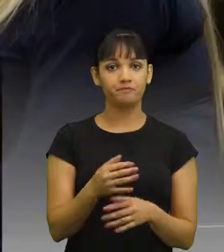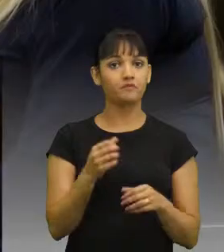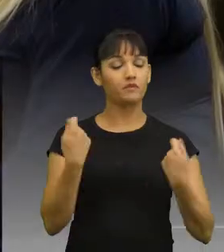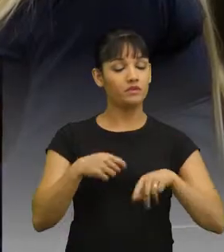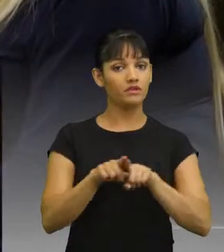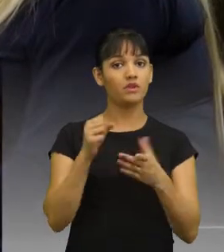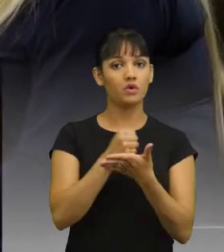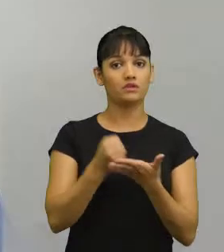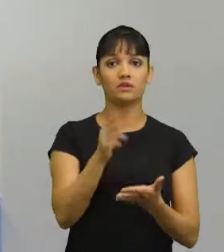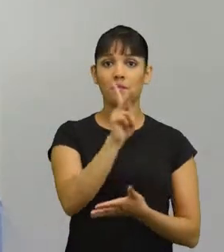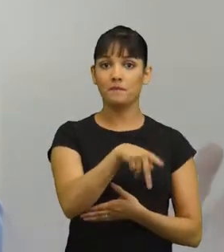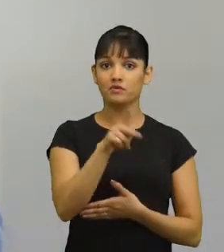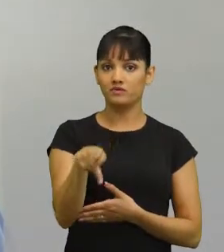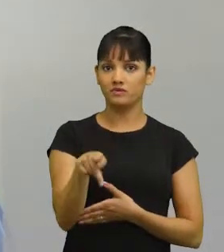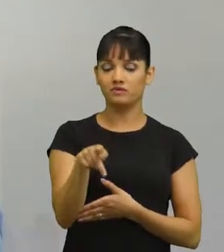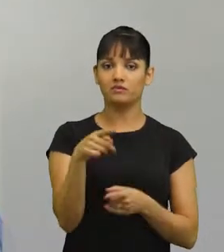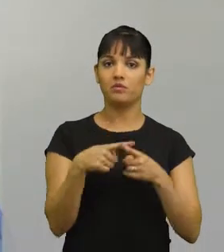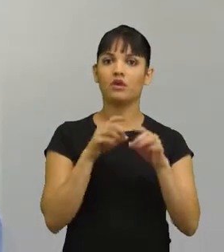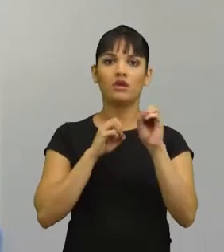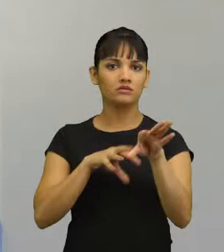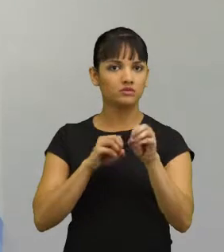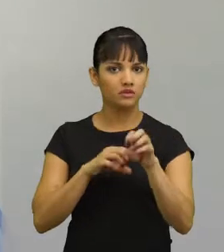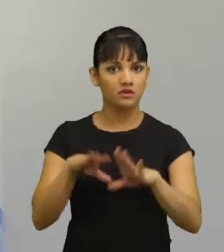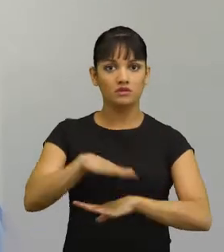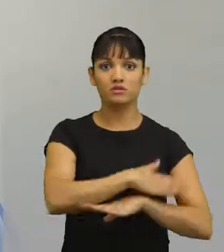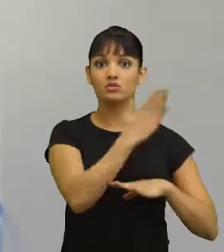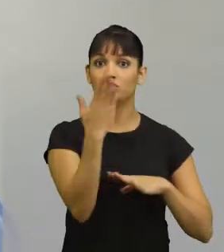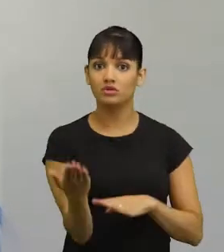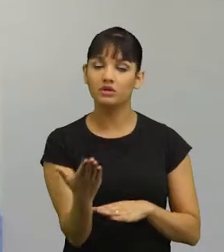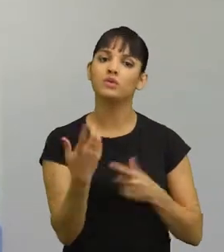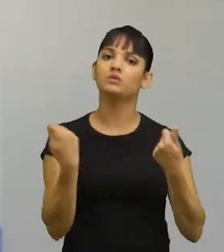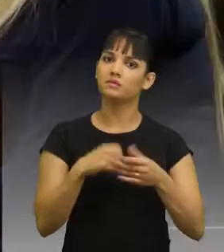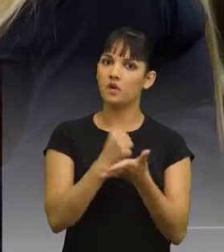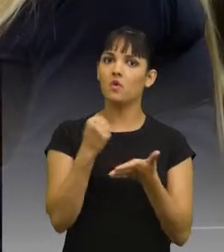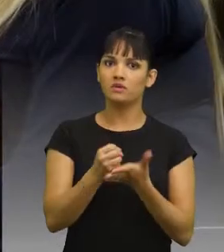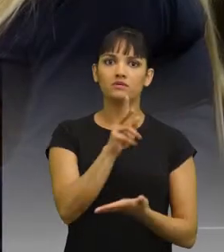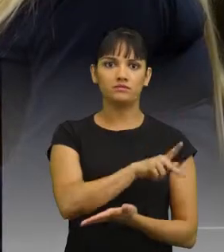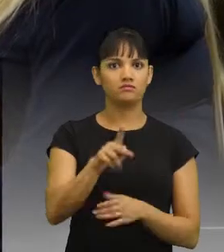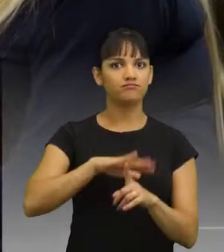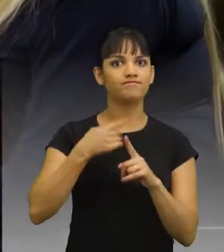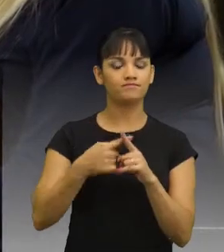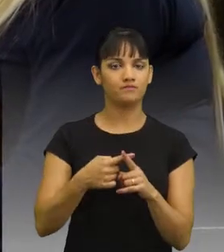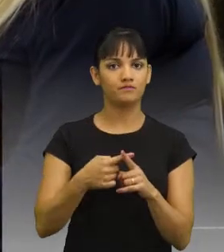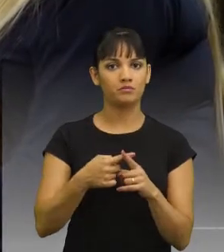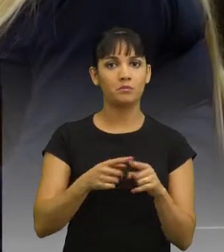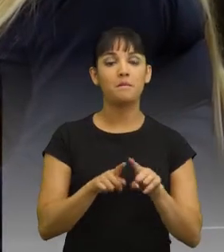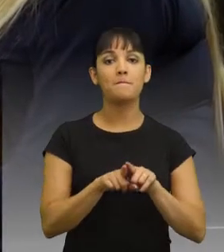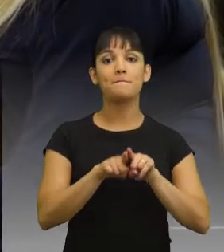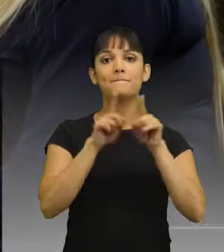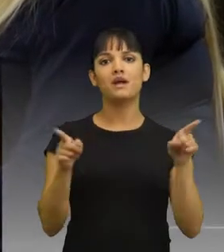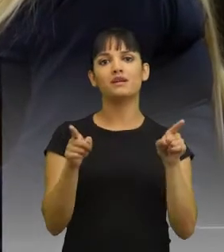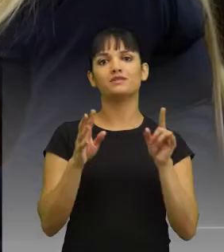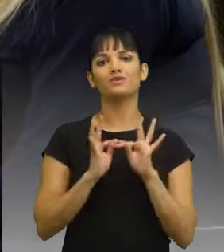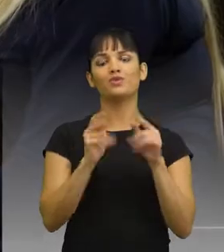professores, tenha dúvida. Educação integral em tempo integral vai exigir a contratação de mais professores. Agora,